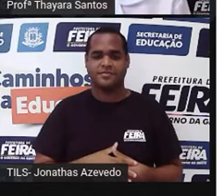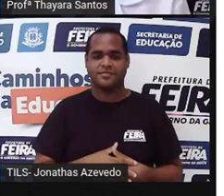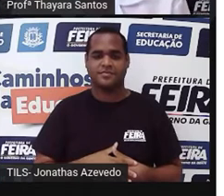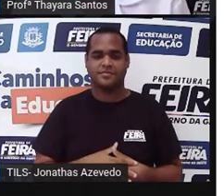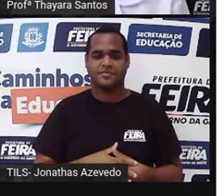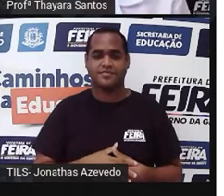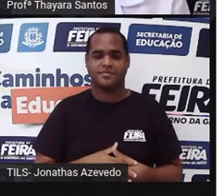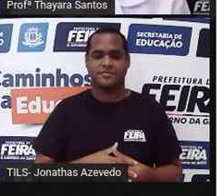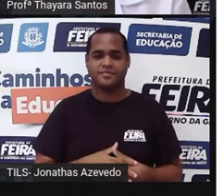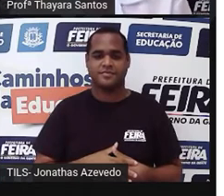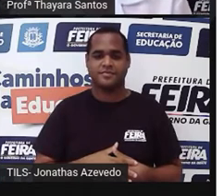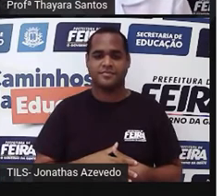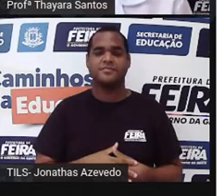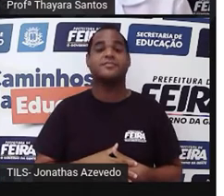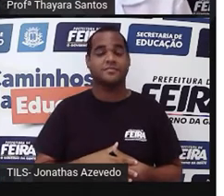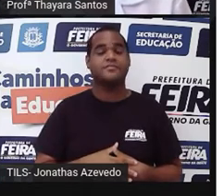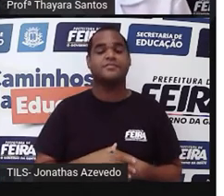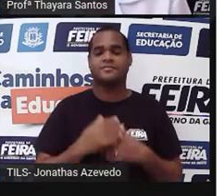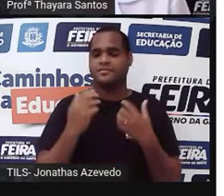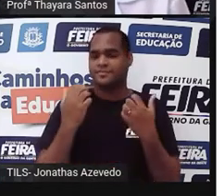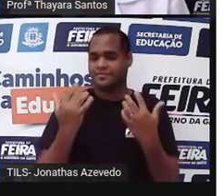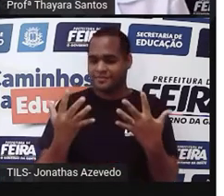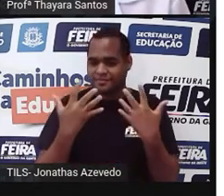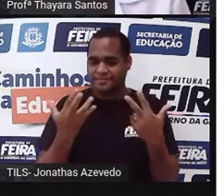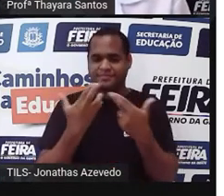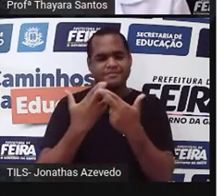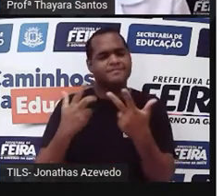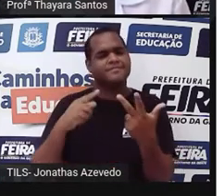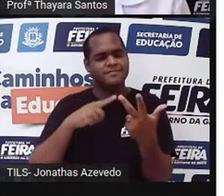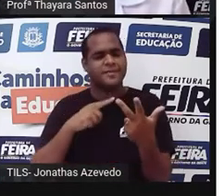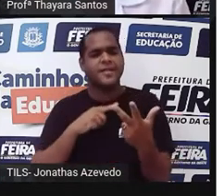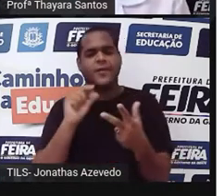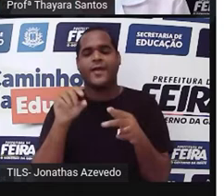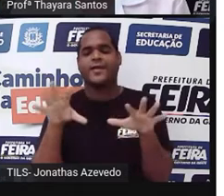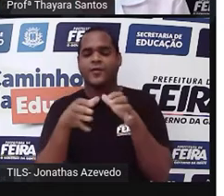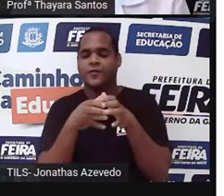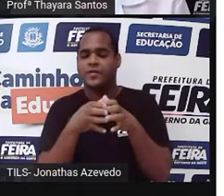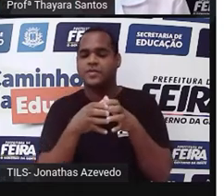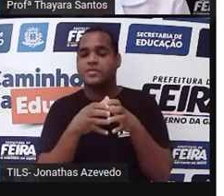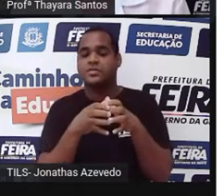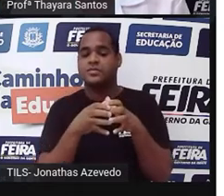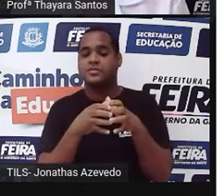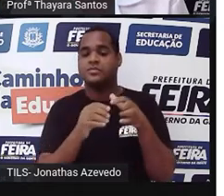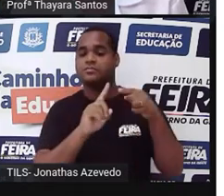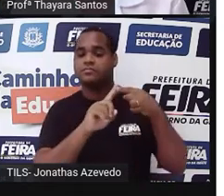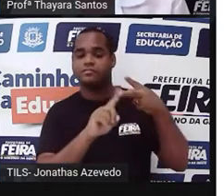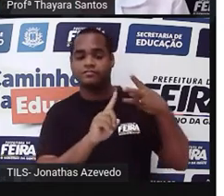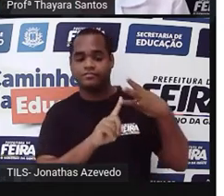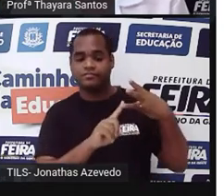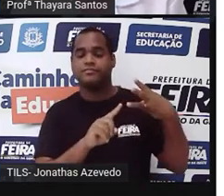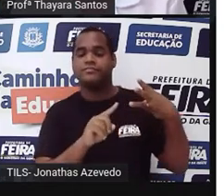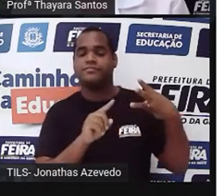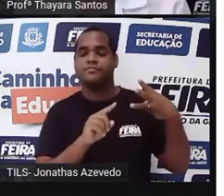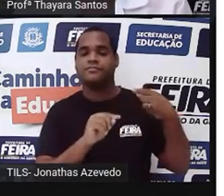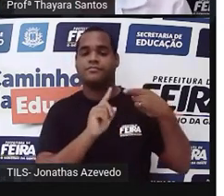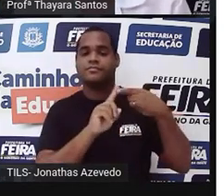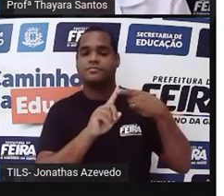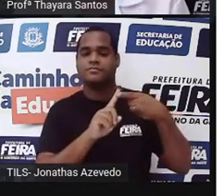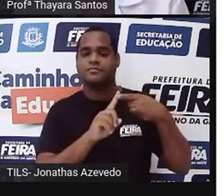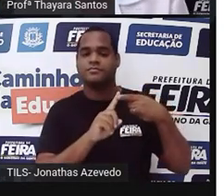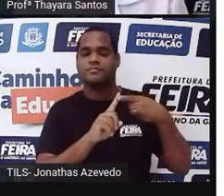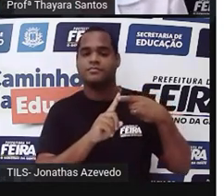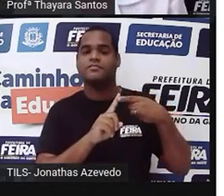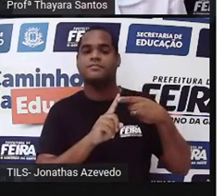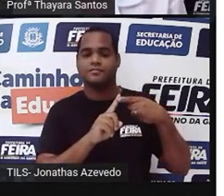Então, essas plantas, as gimnospermas, elas estão divididas em três grandes... Tem três